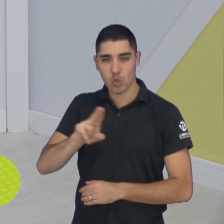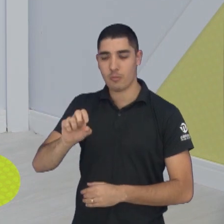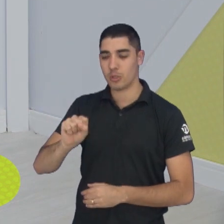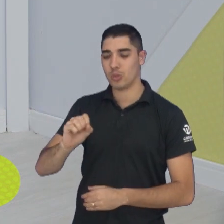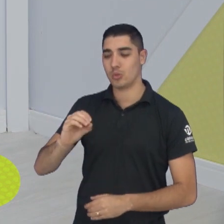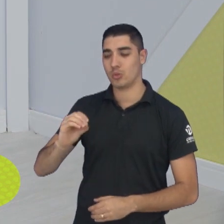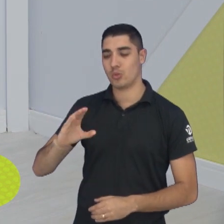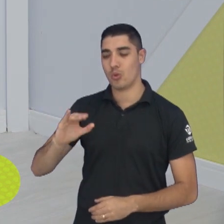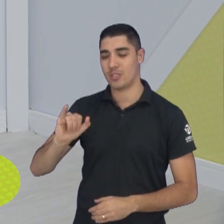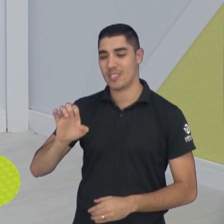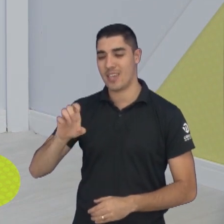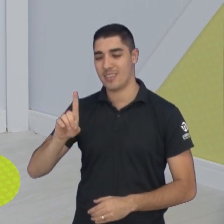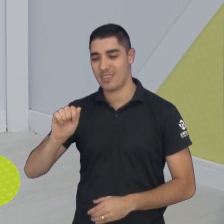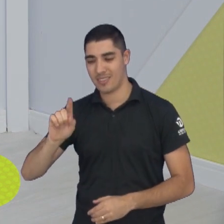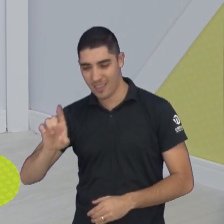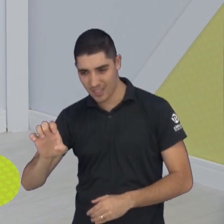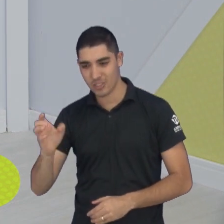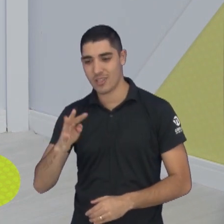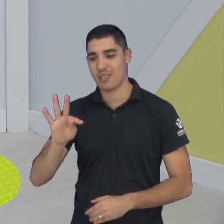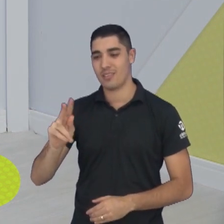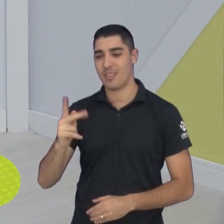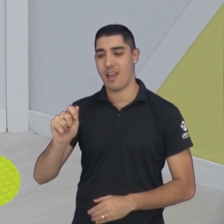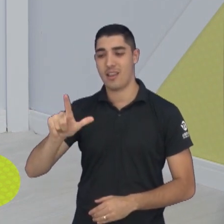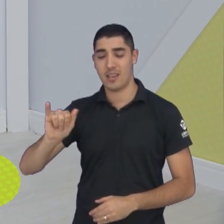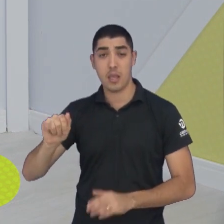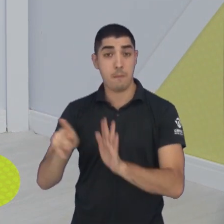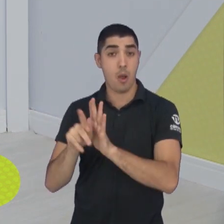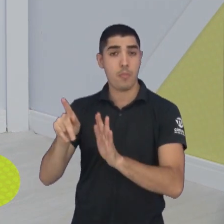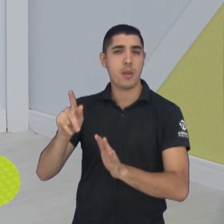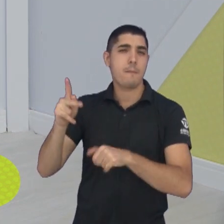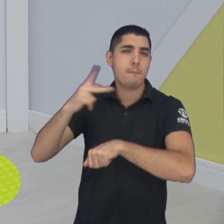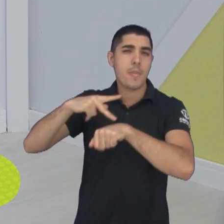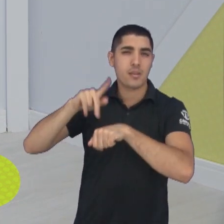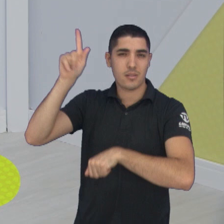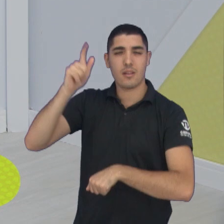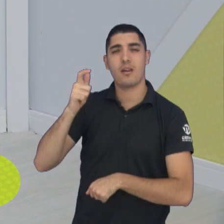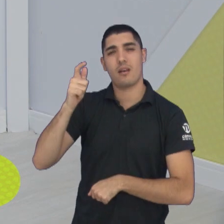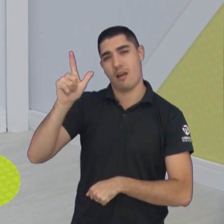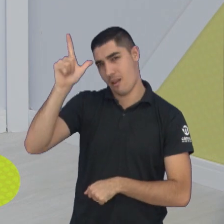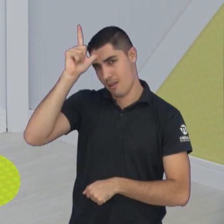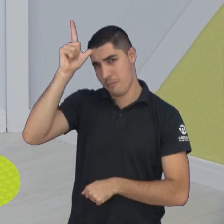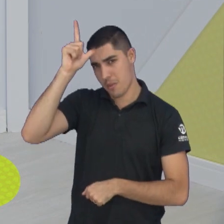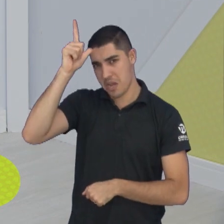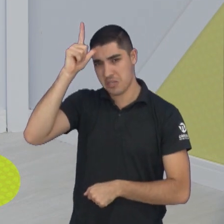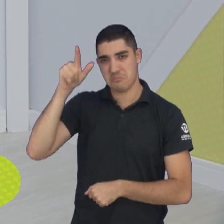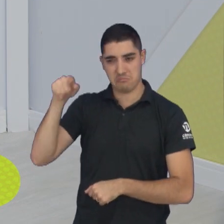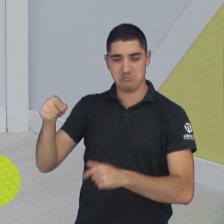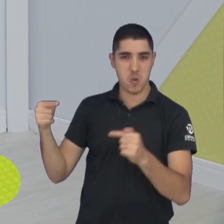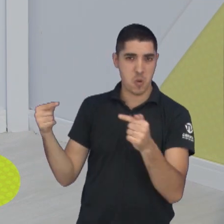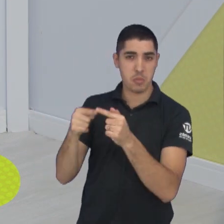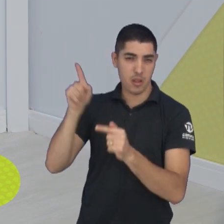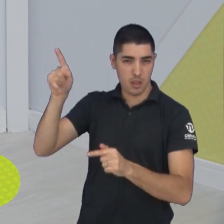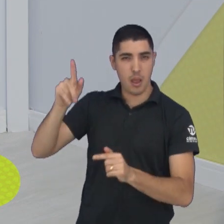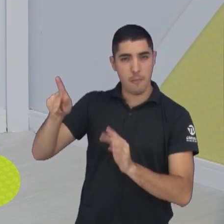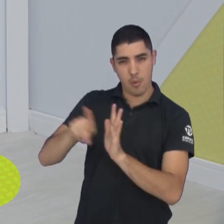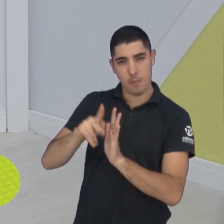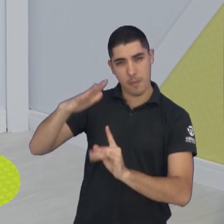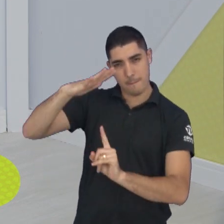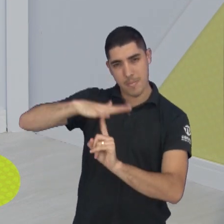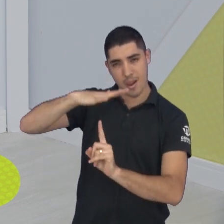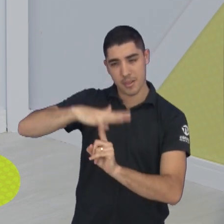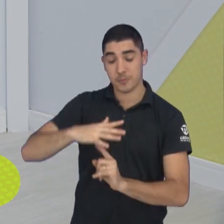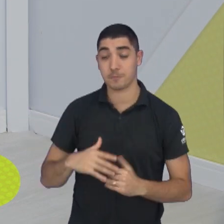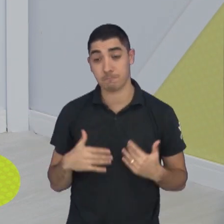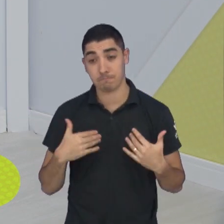tem origens alemãs lá em Curitiba por isso que leva essa nomenclatura em Sociedade Italia do Paraná lá de Curitiba